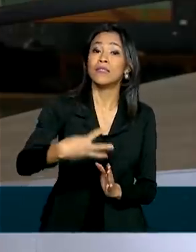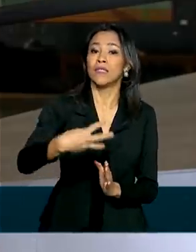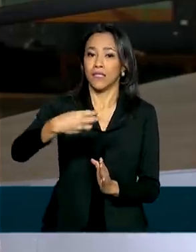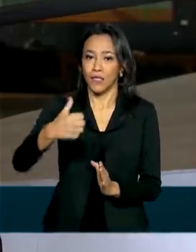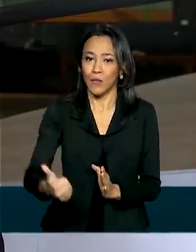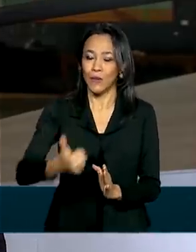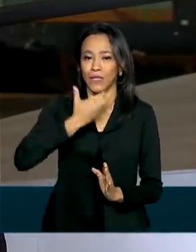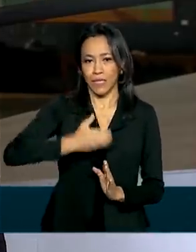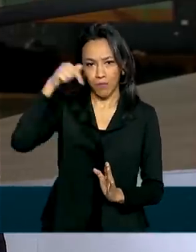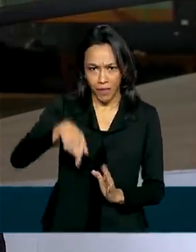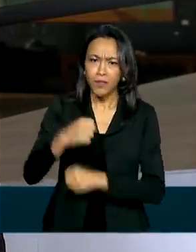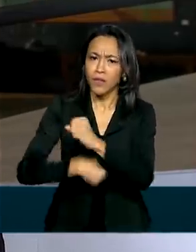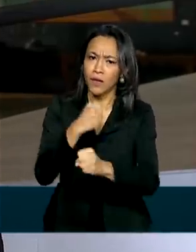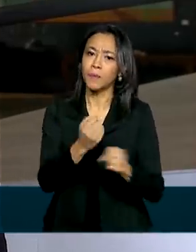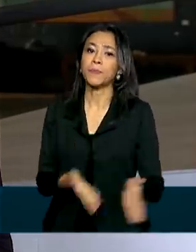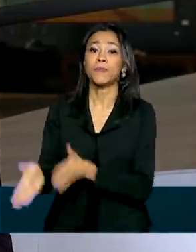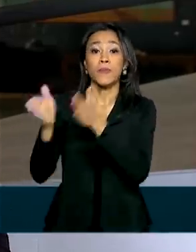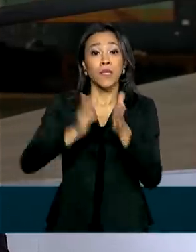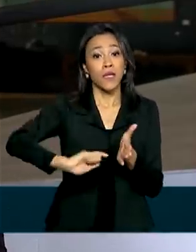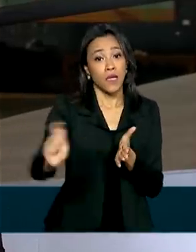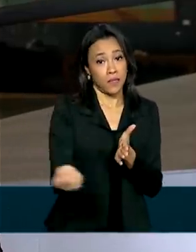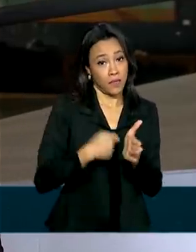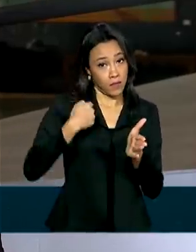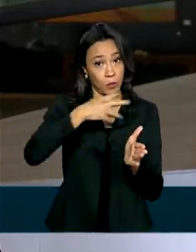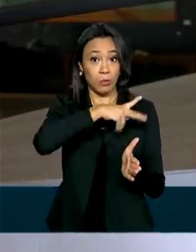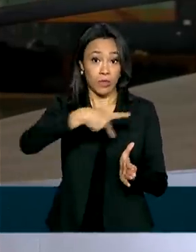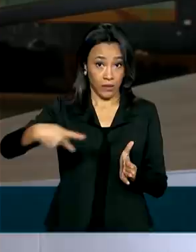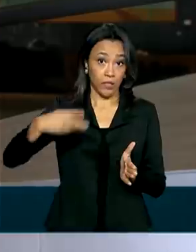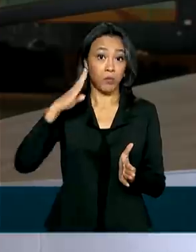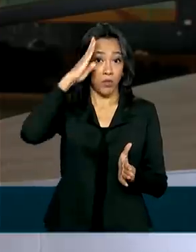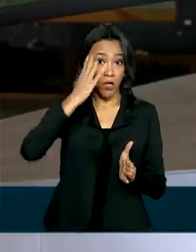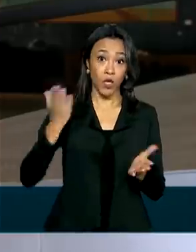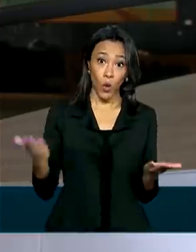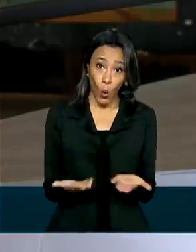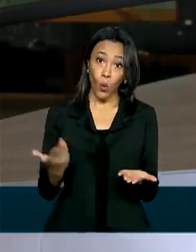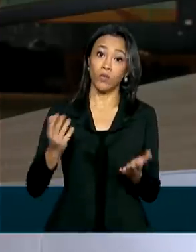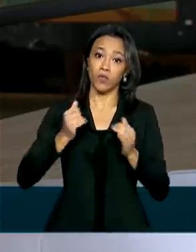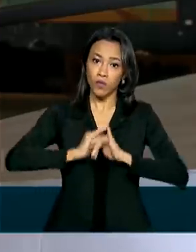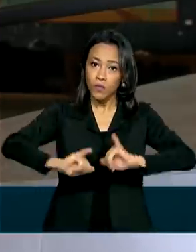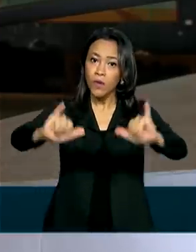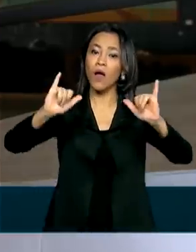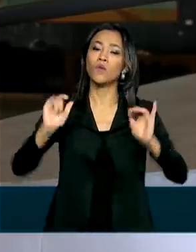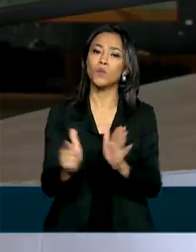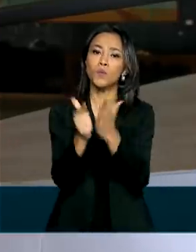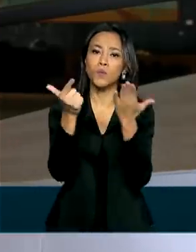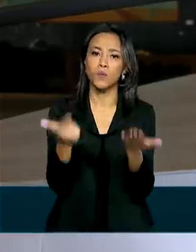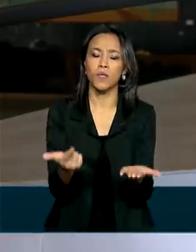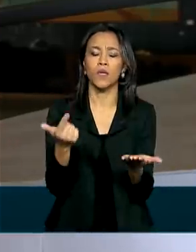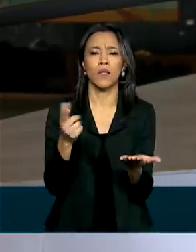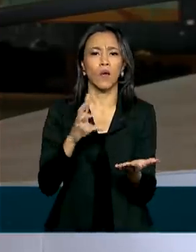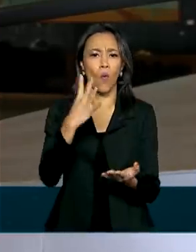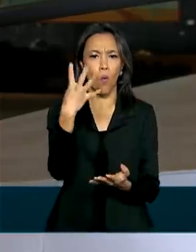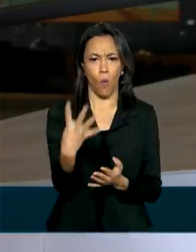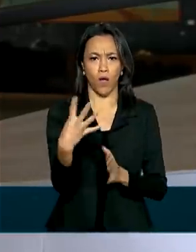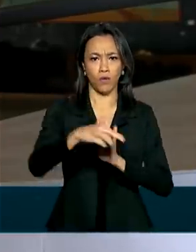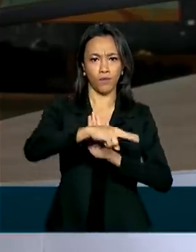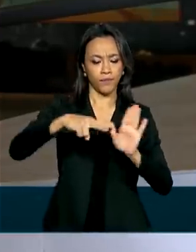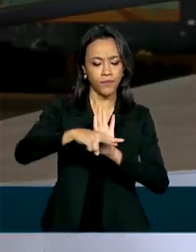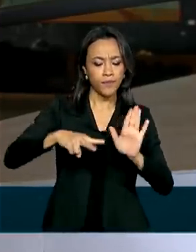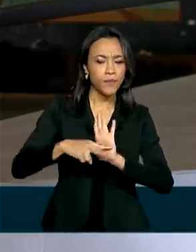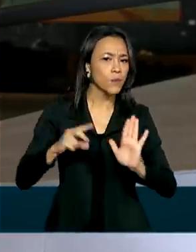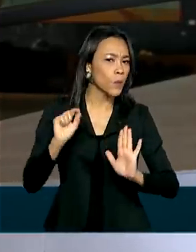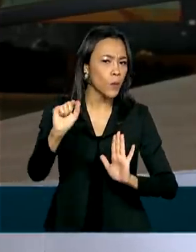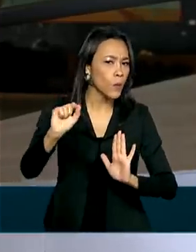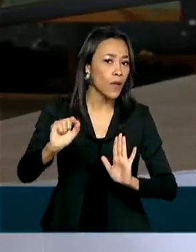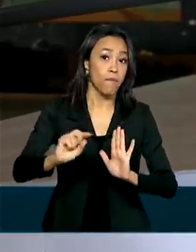E a sanção do presidente Jair Bolsonaro, foi publicada hoje no Diário Oficial da União, traz quatro vetos, vamos lá, o que